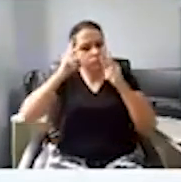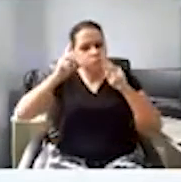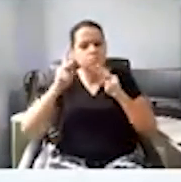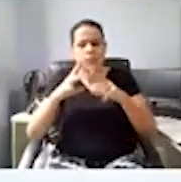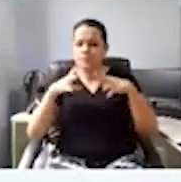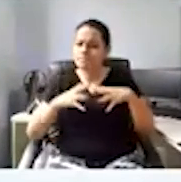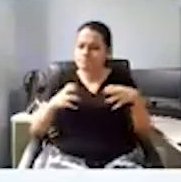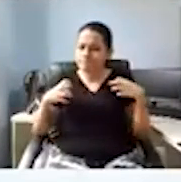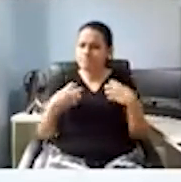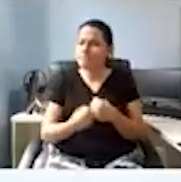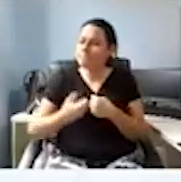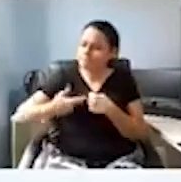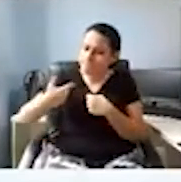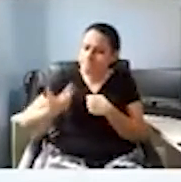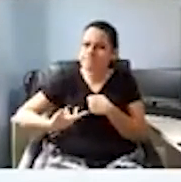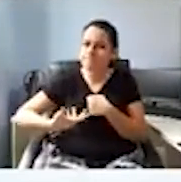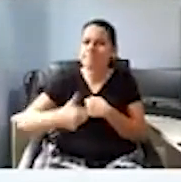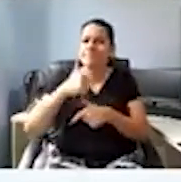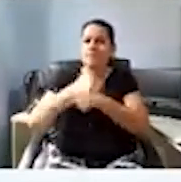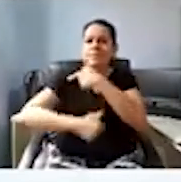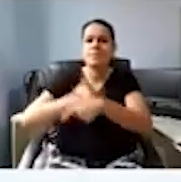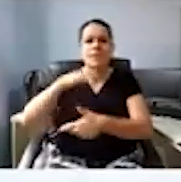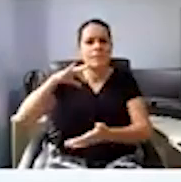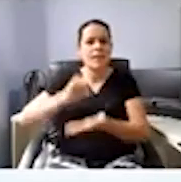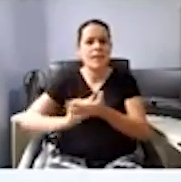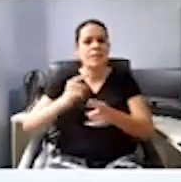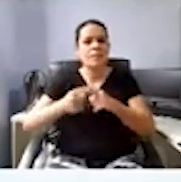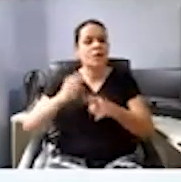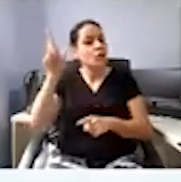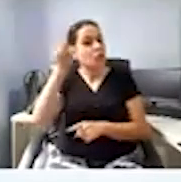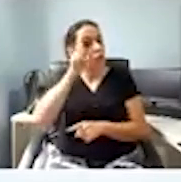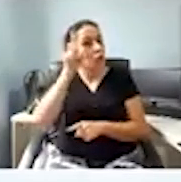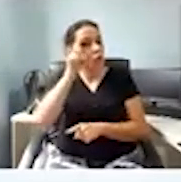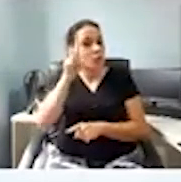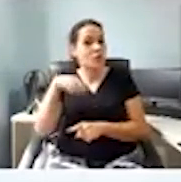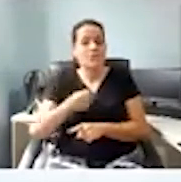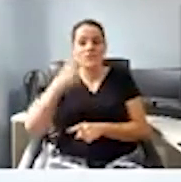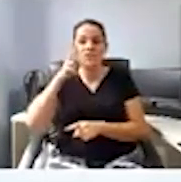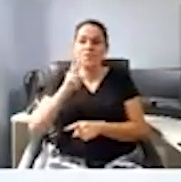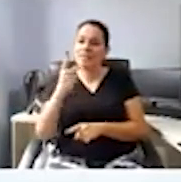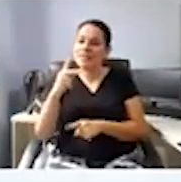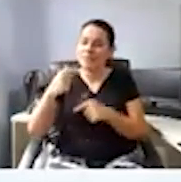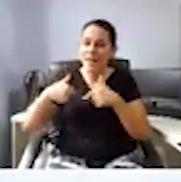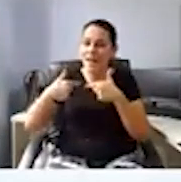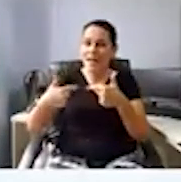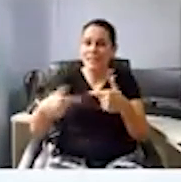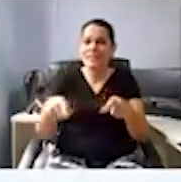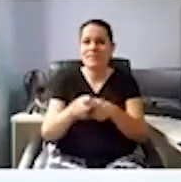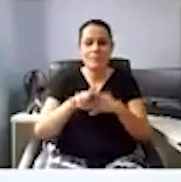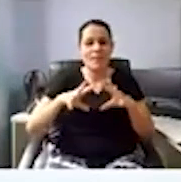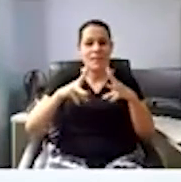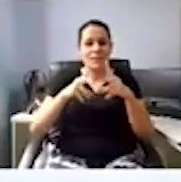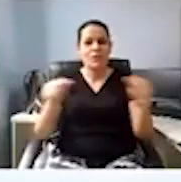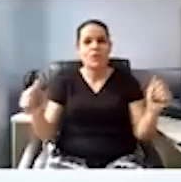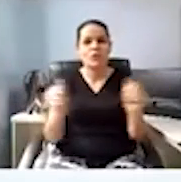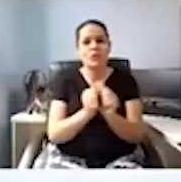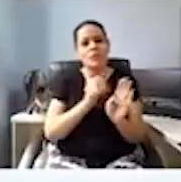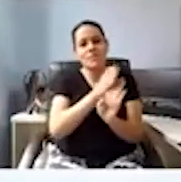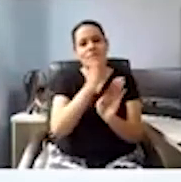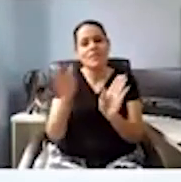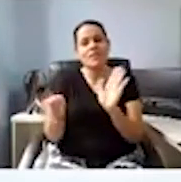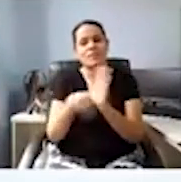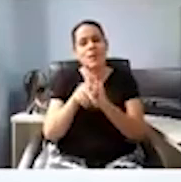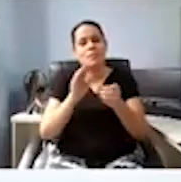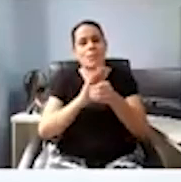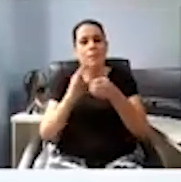levada que está até aqui, porque a gente diariamente acompanha você em todos os bairros de São José